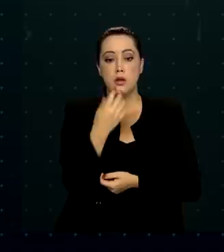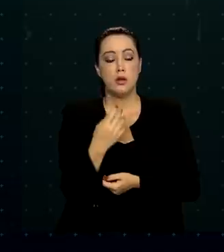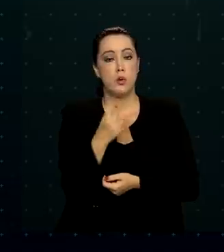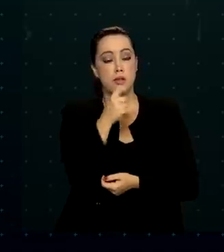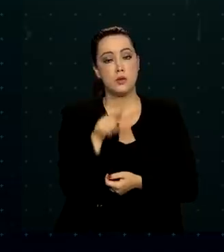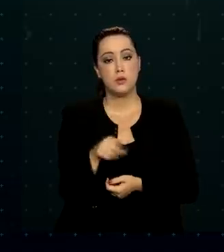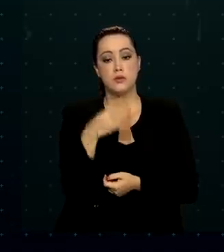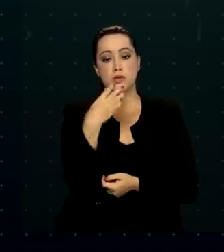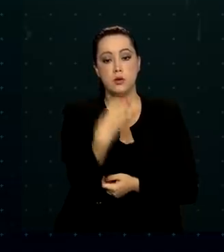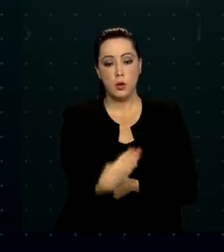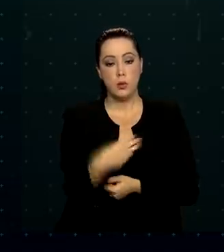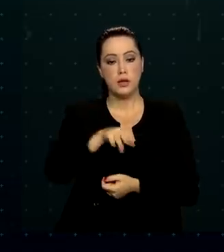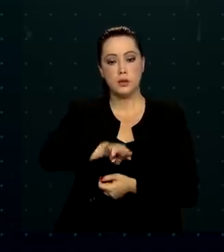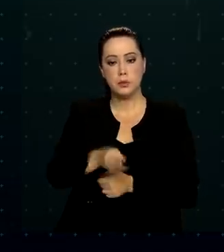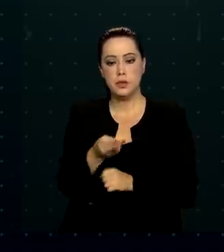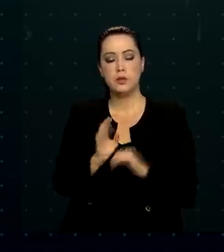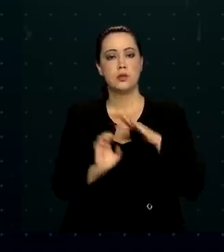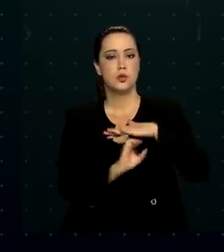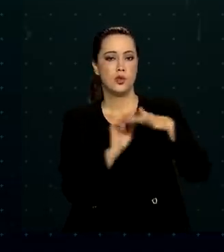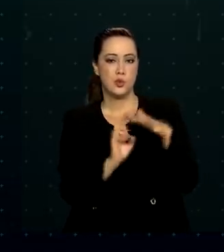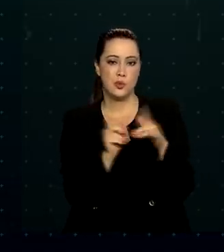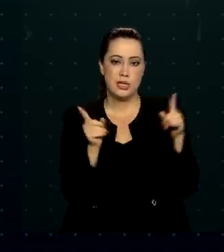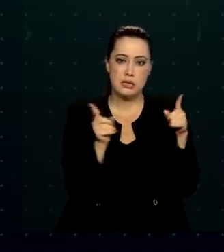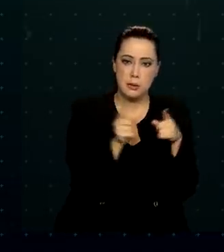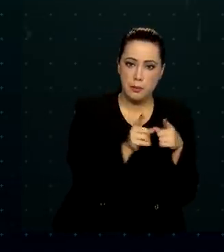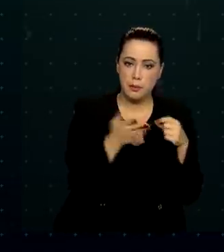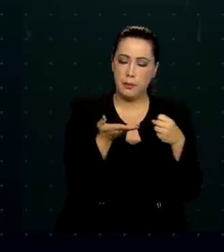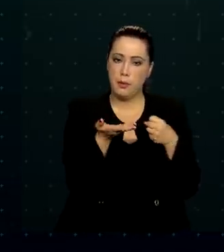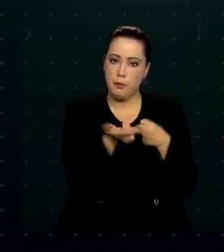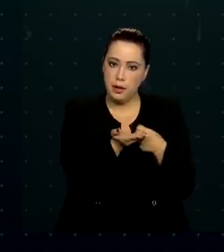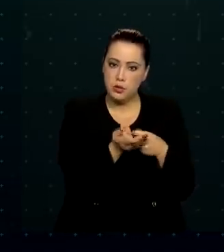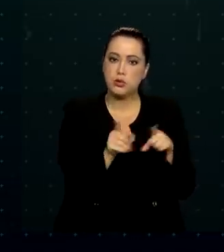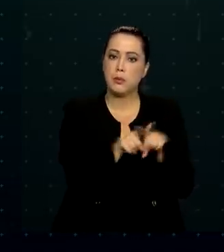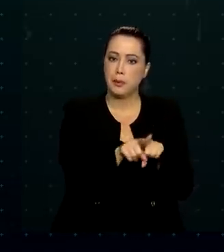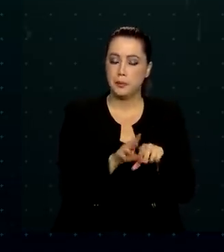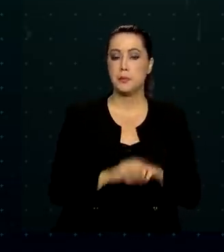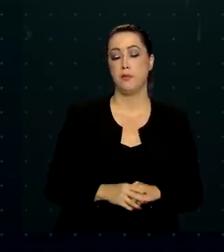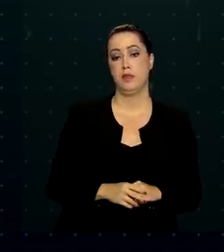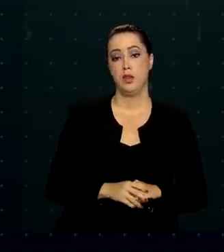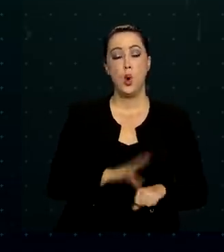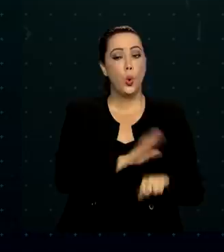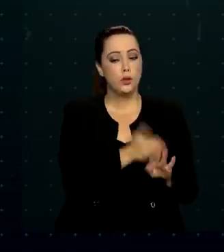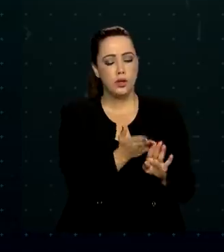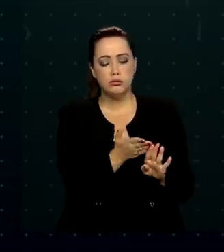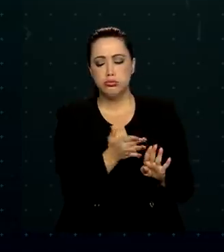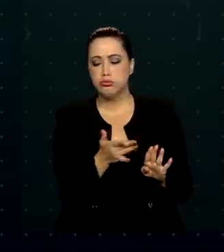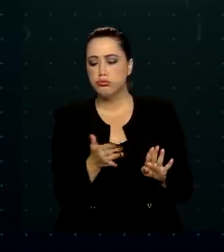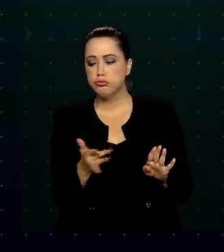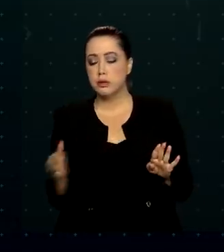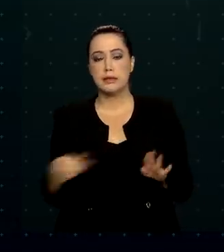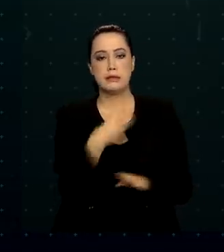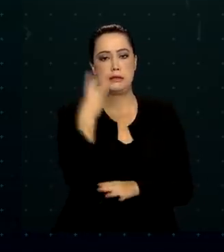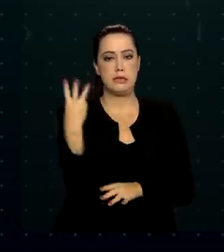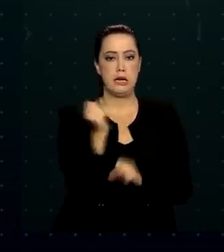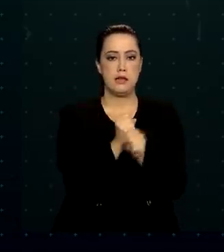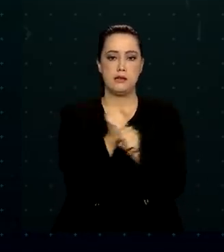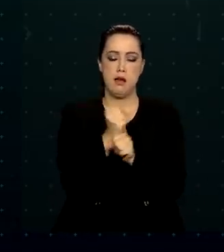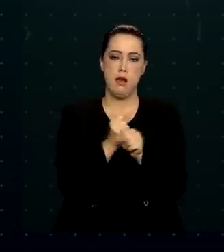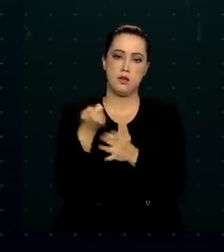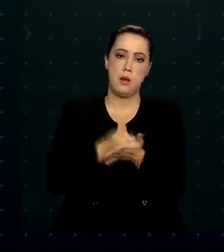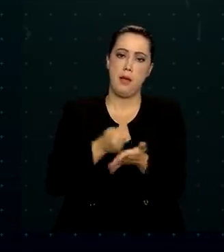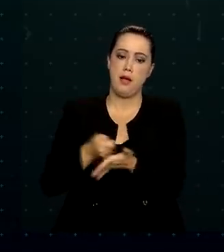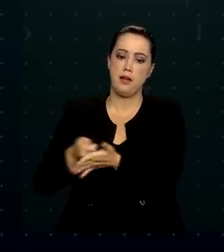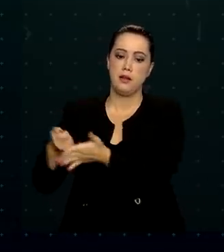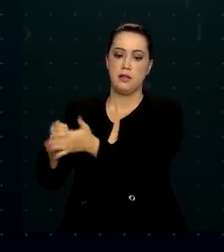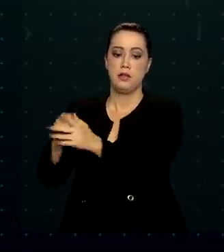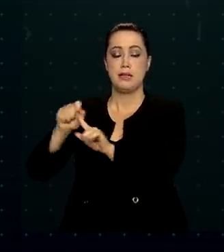um milhão e meio de pequenas e médias empresas. O prazo de pagamento é de três anos com carência de